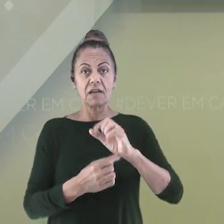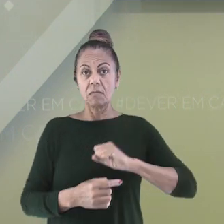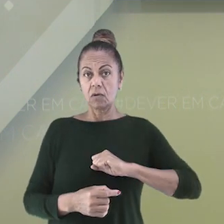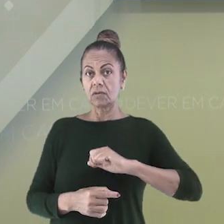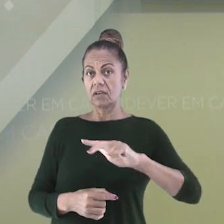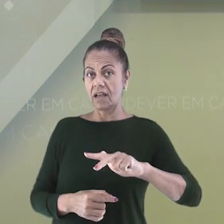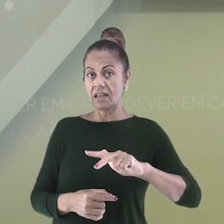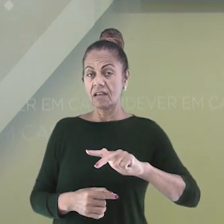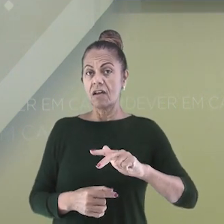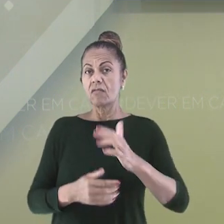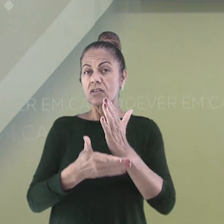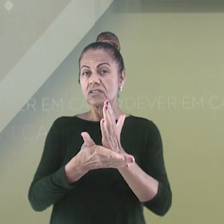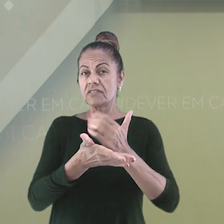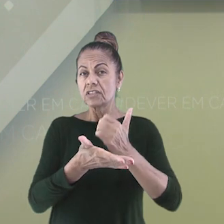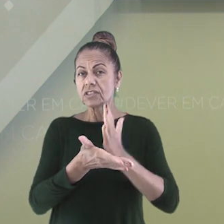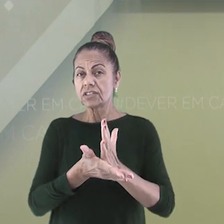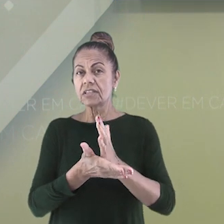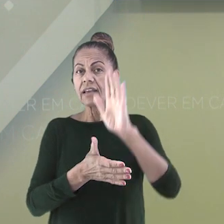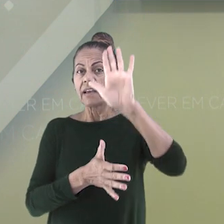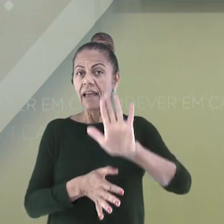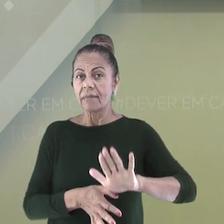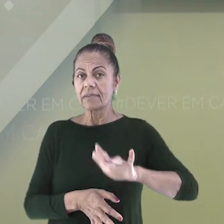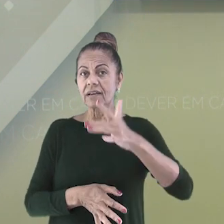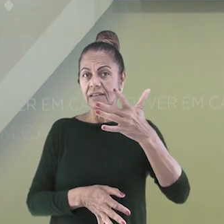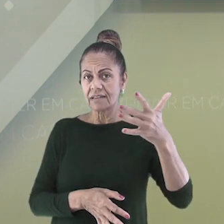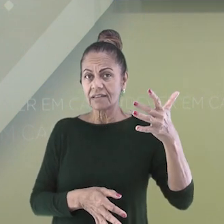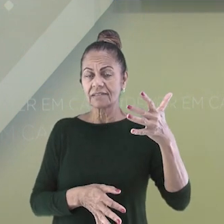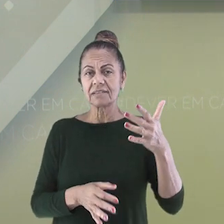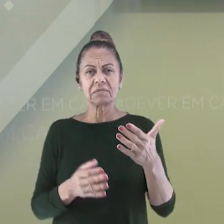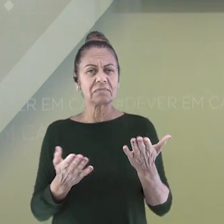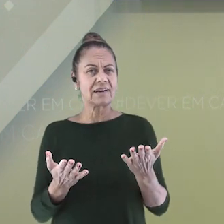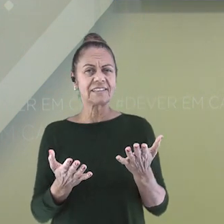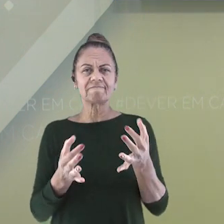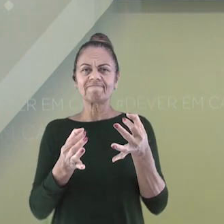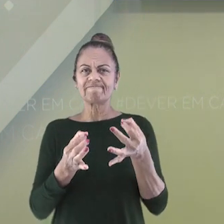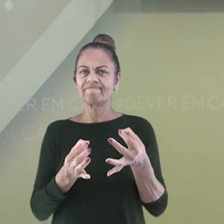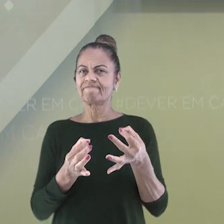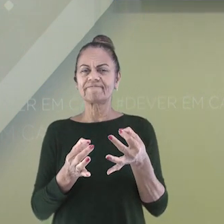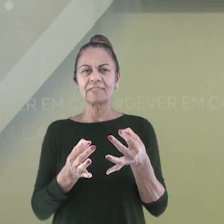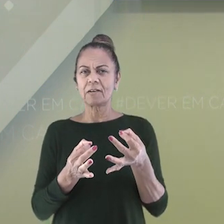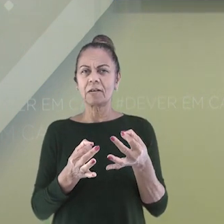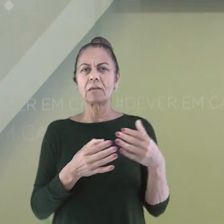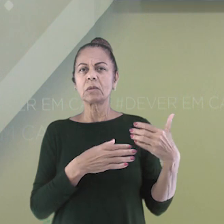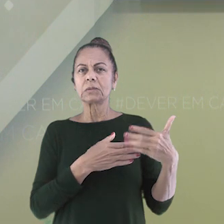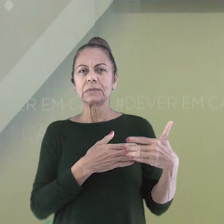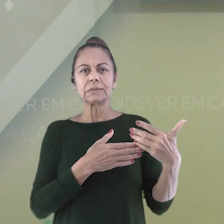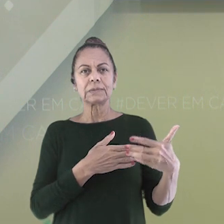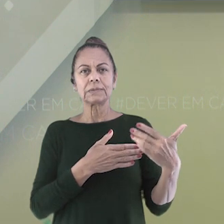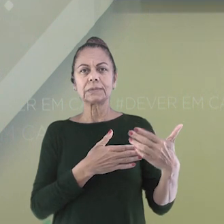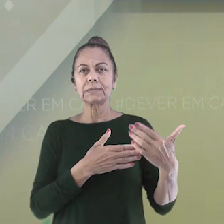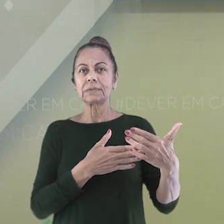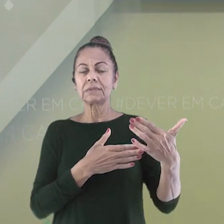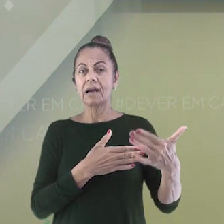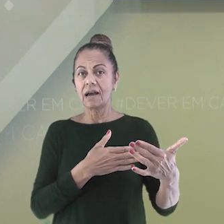em capitanias. Mas isso não deu muito certo. Com o tempo, as capitanias se